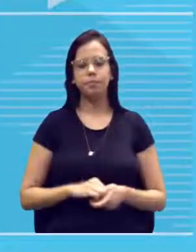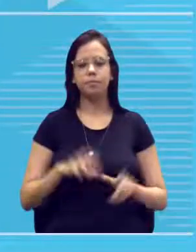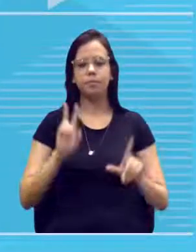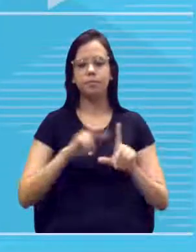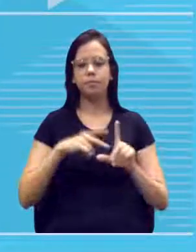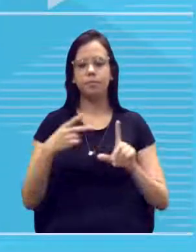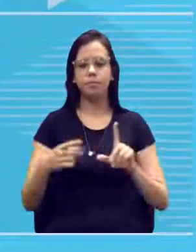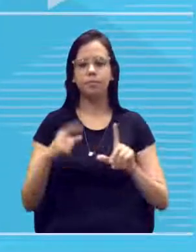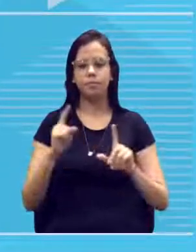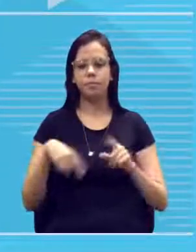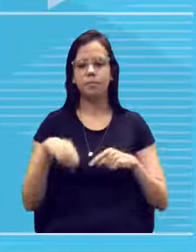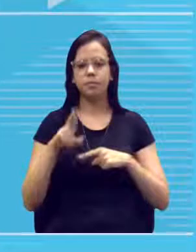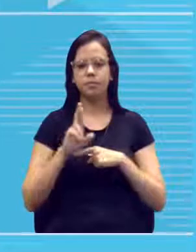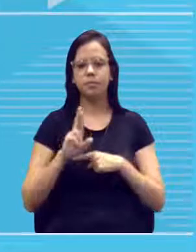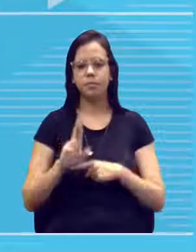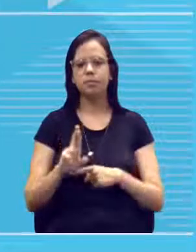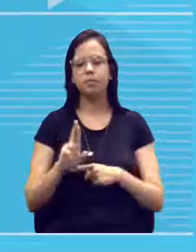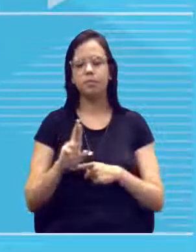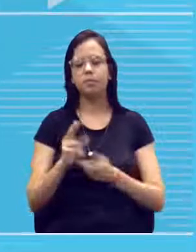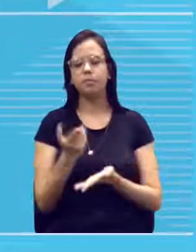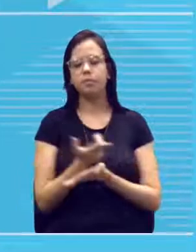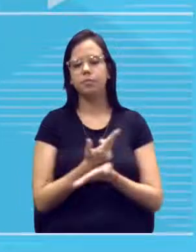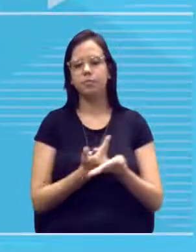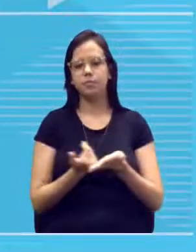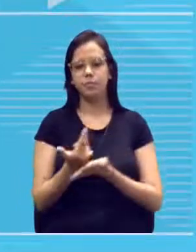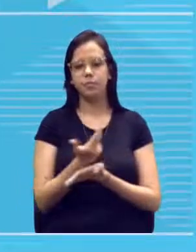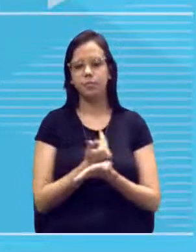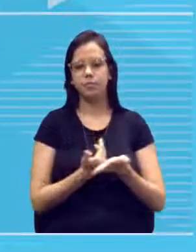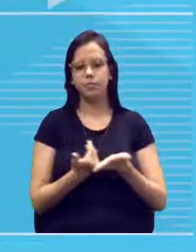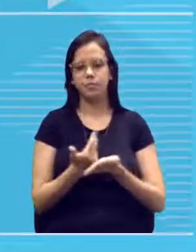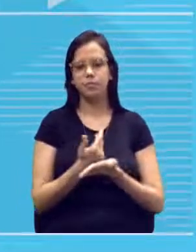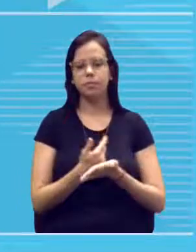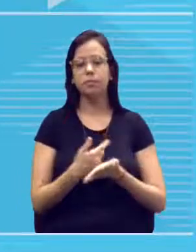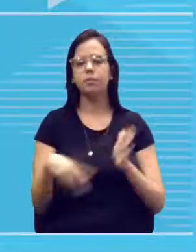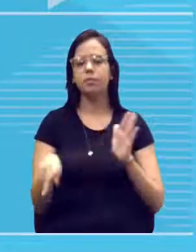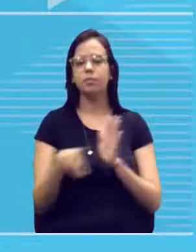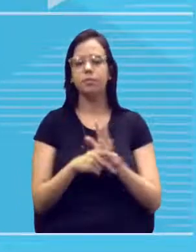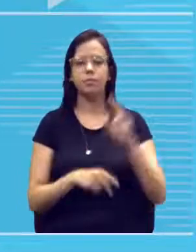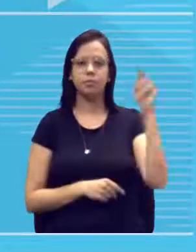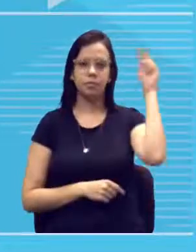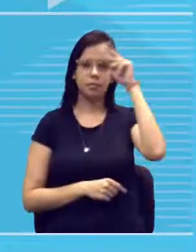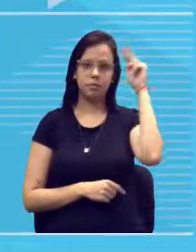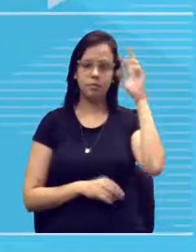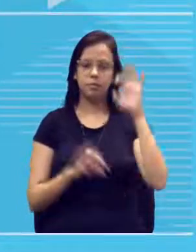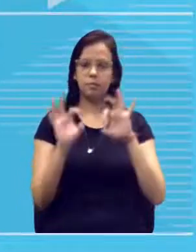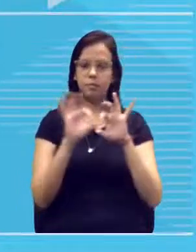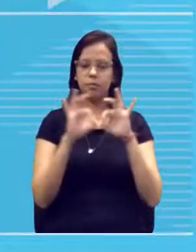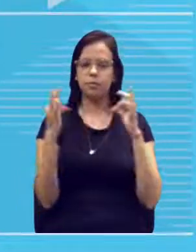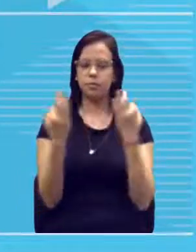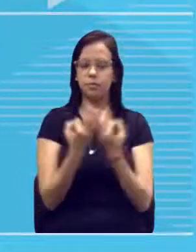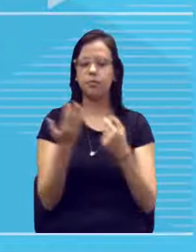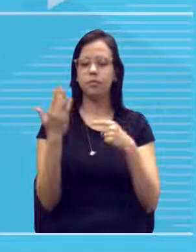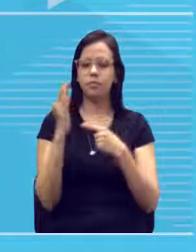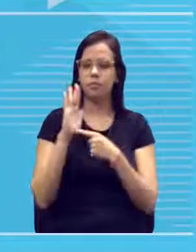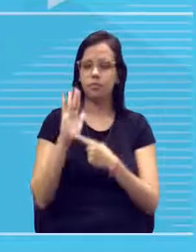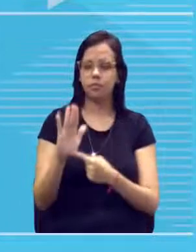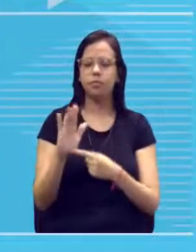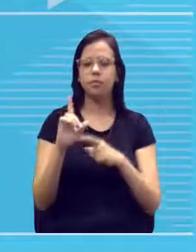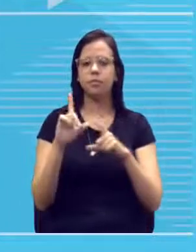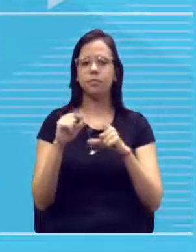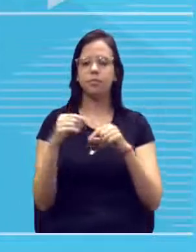representação gráfica, tá? Da história familiar, apresentando vículos de